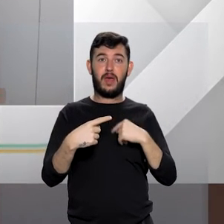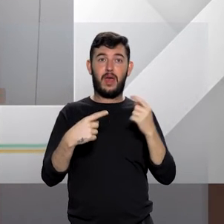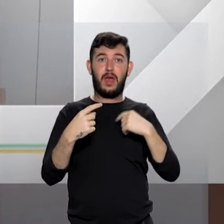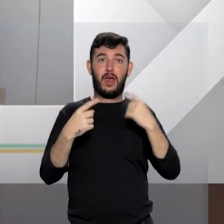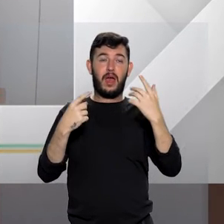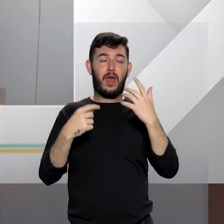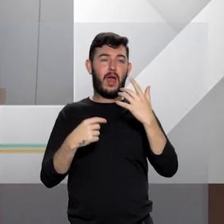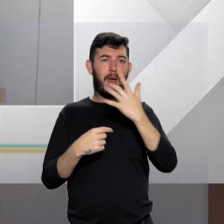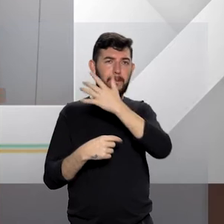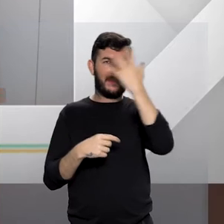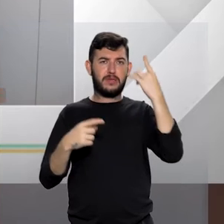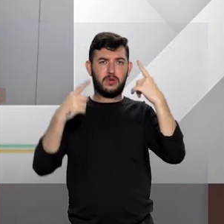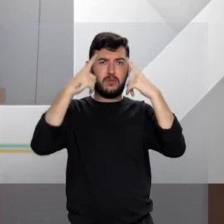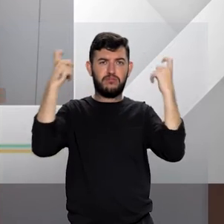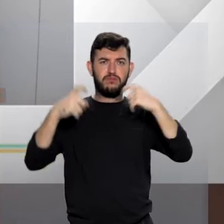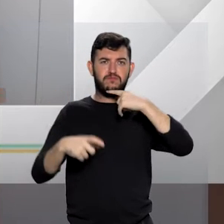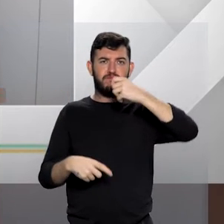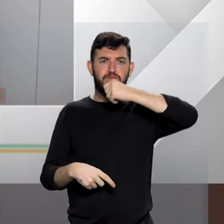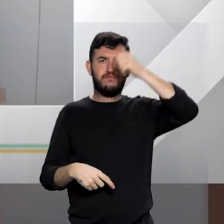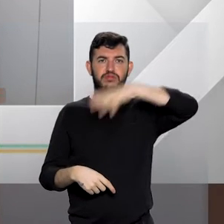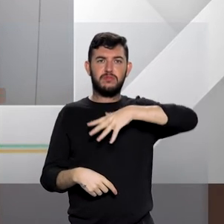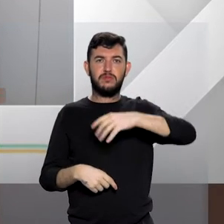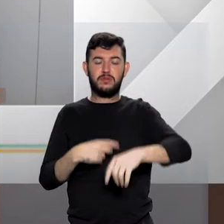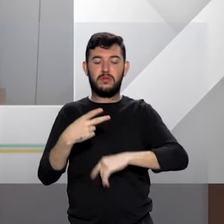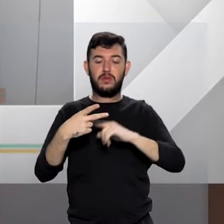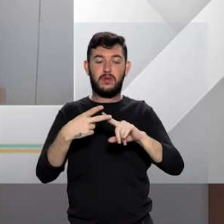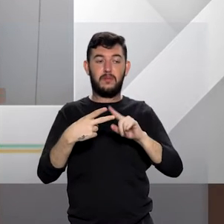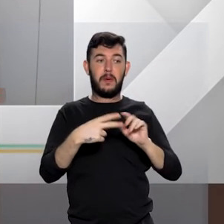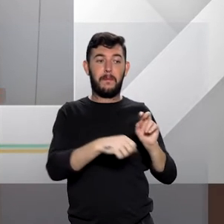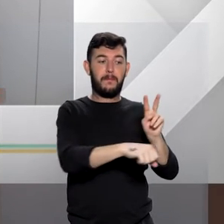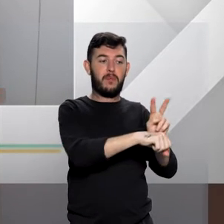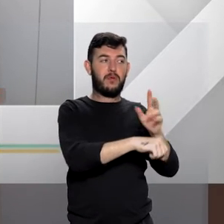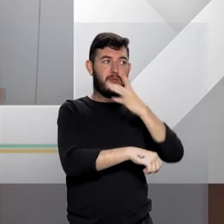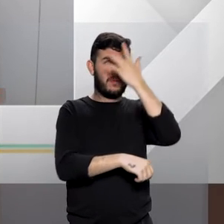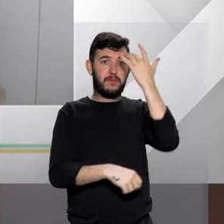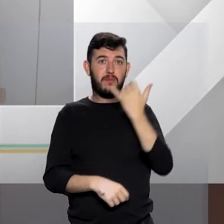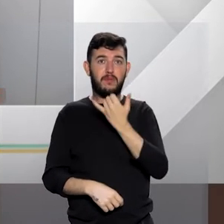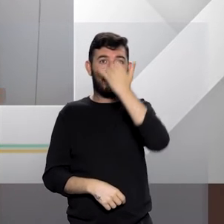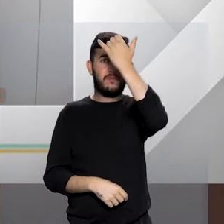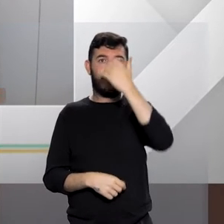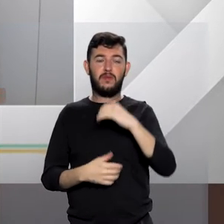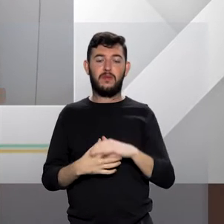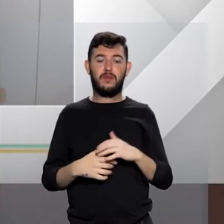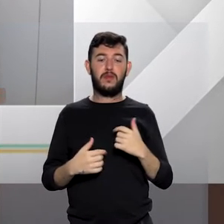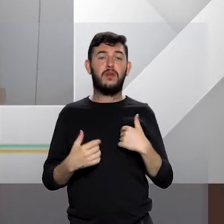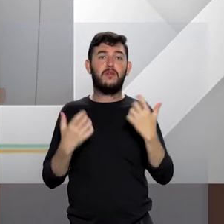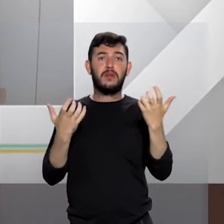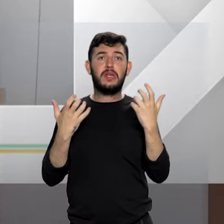aquelas voltadas para a proteção das vítimas. Eu gostaria que você pontuasse com exemplos.